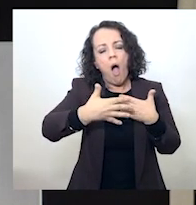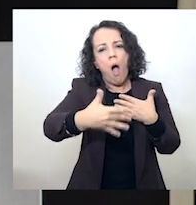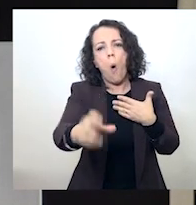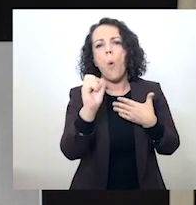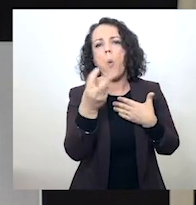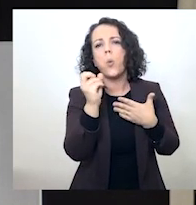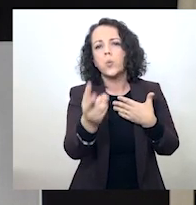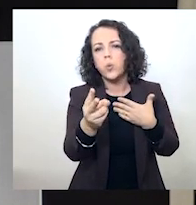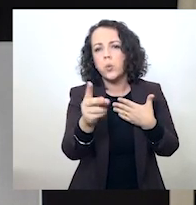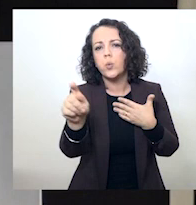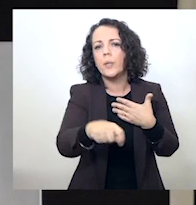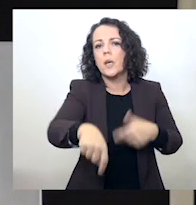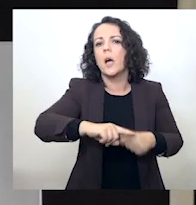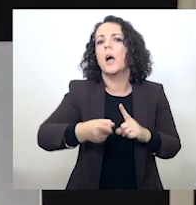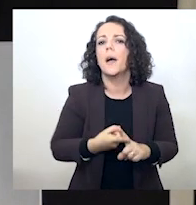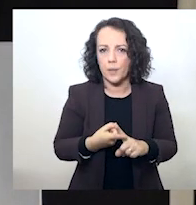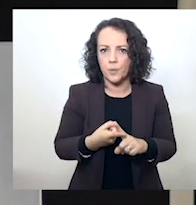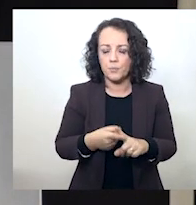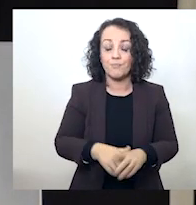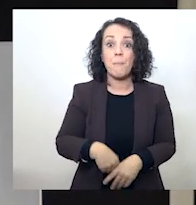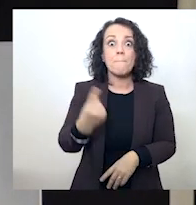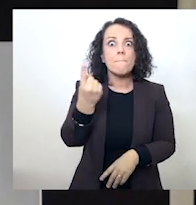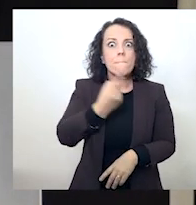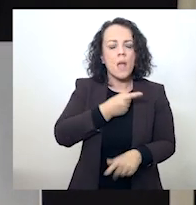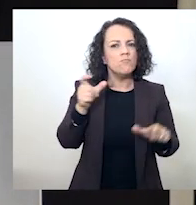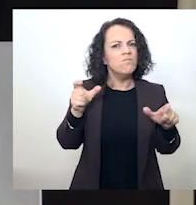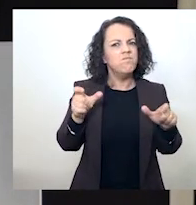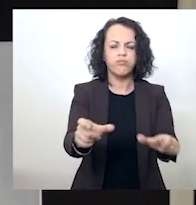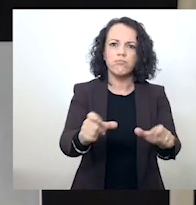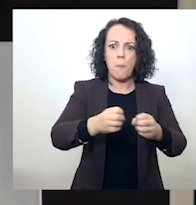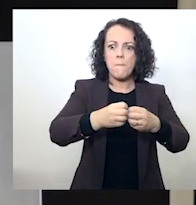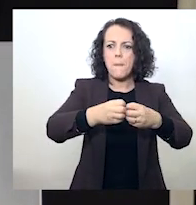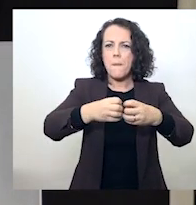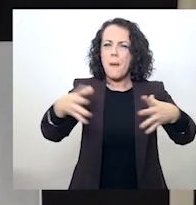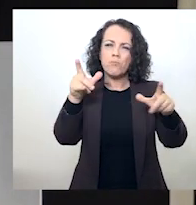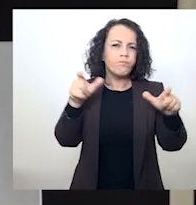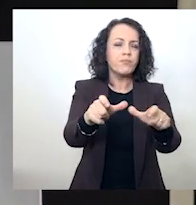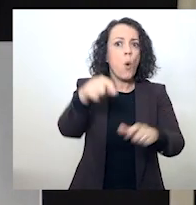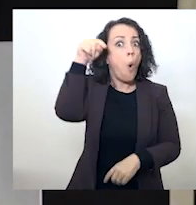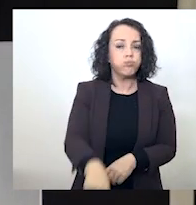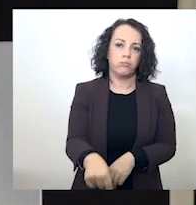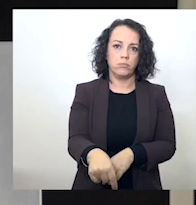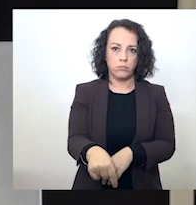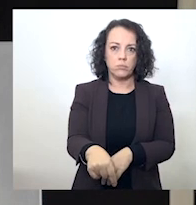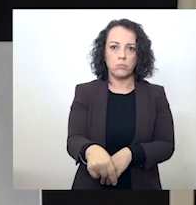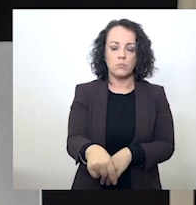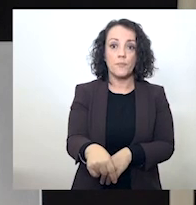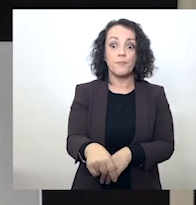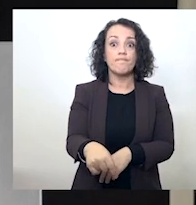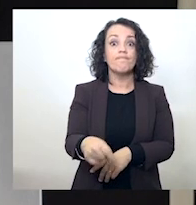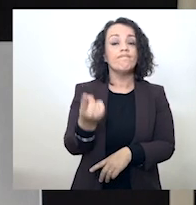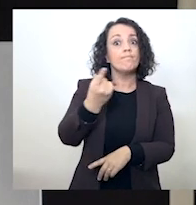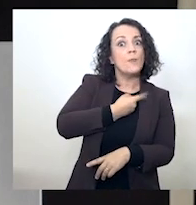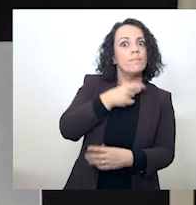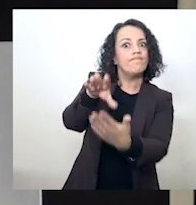Temos mesmo de travar a escalada em curso. E já, seguindo o